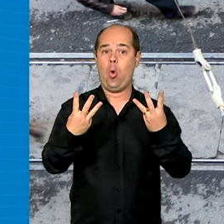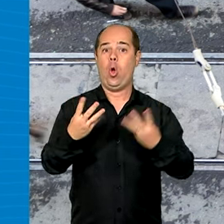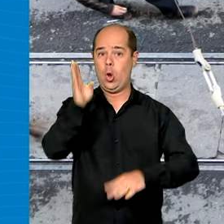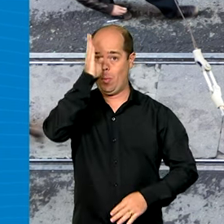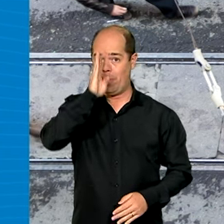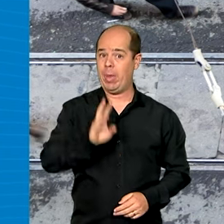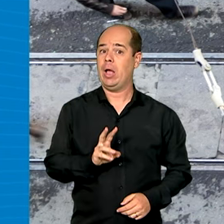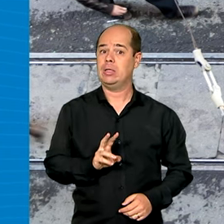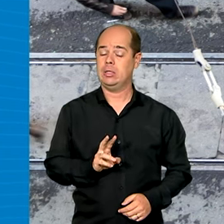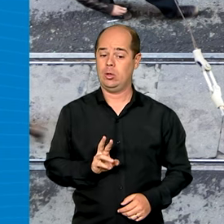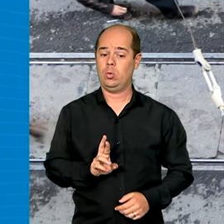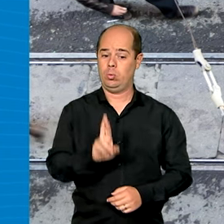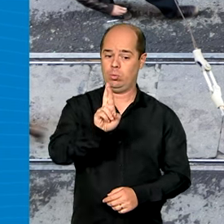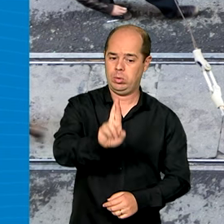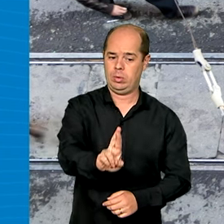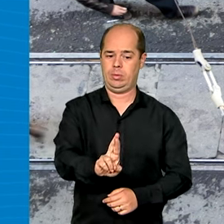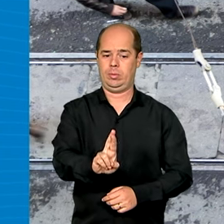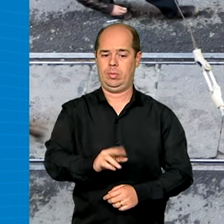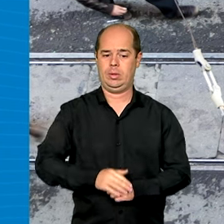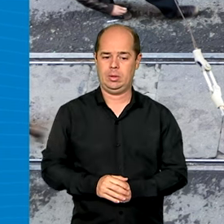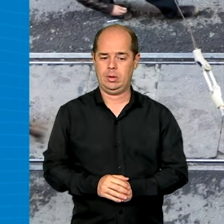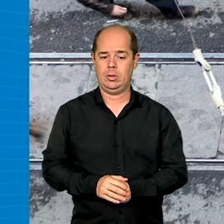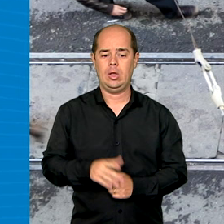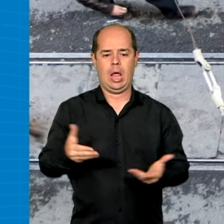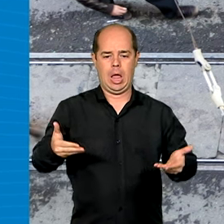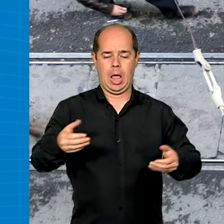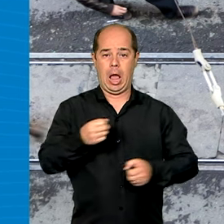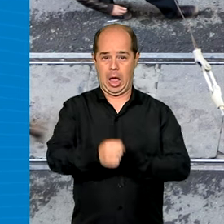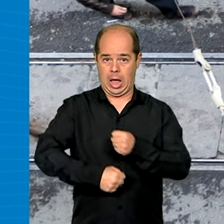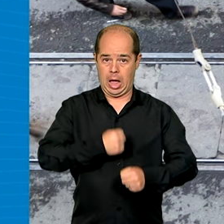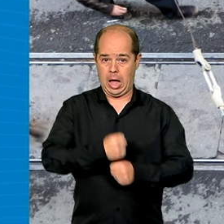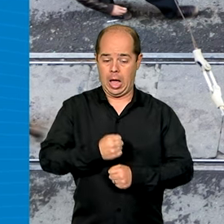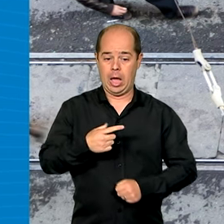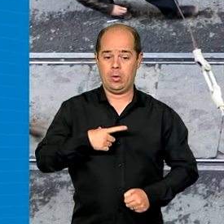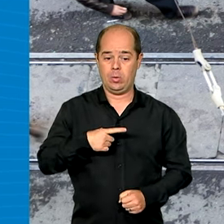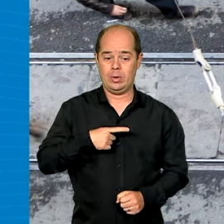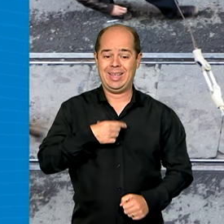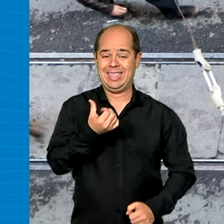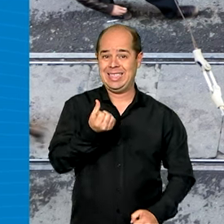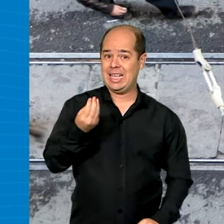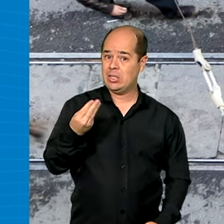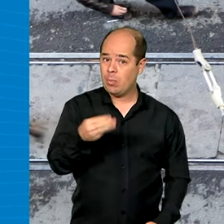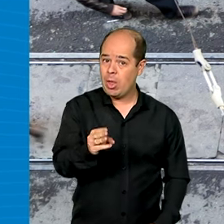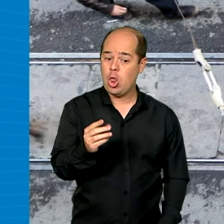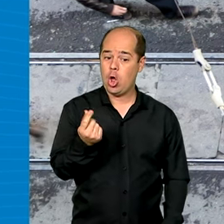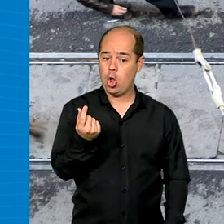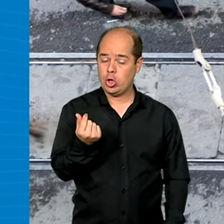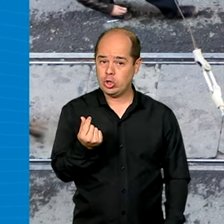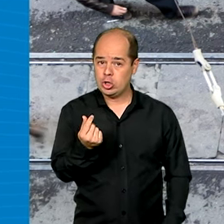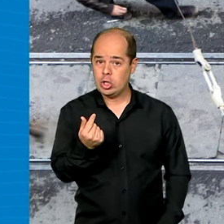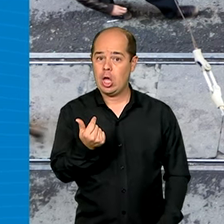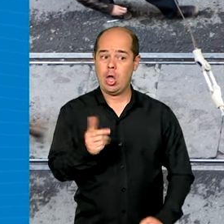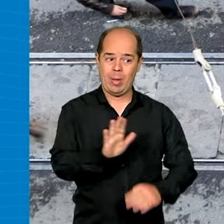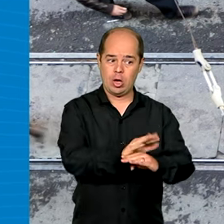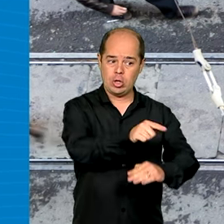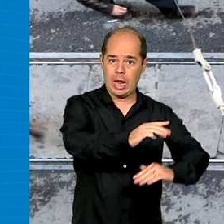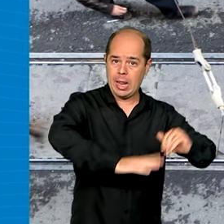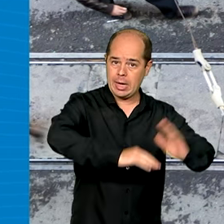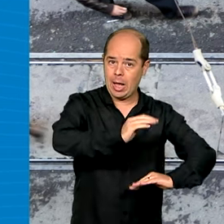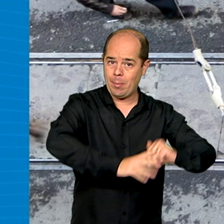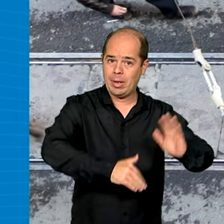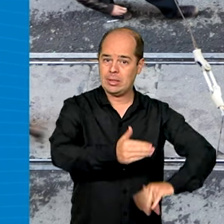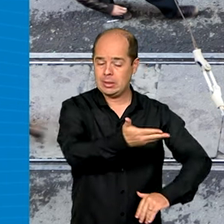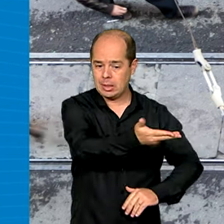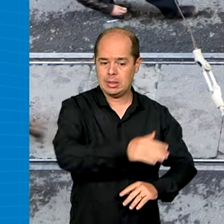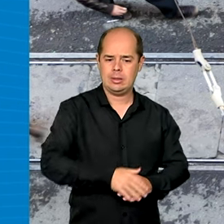milhões para a formação e a capacitação dos conselheiros de direitos. O governo também anunciou ações de